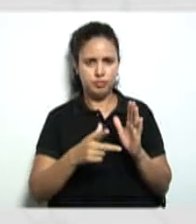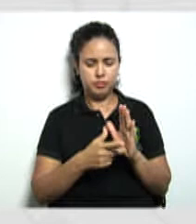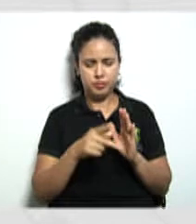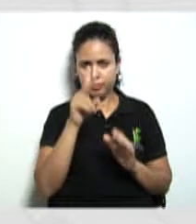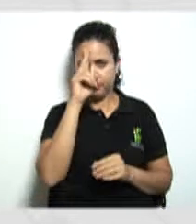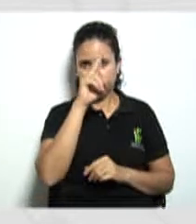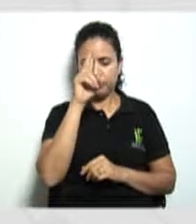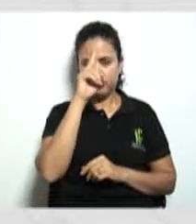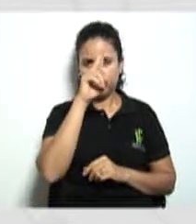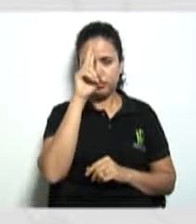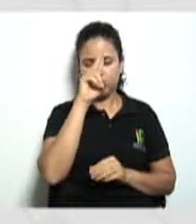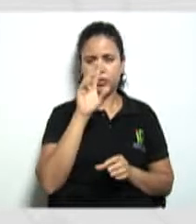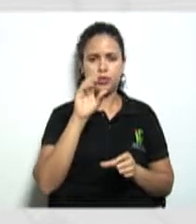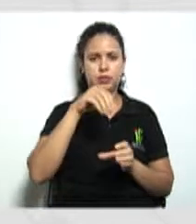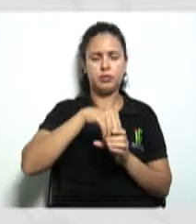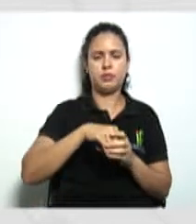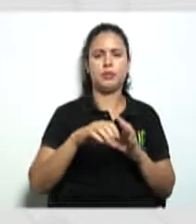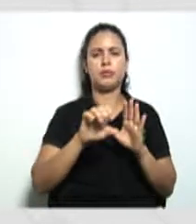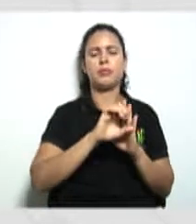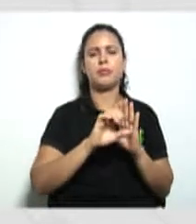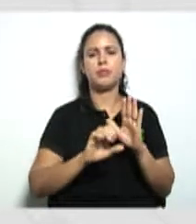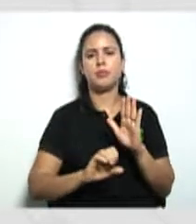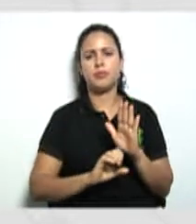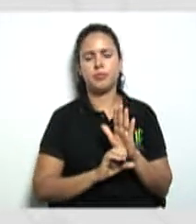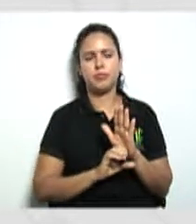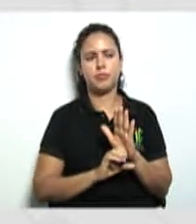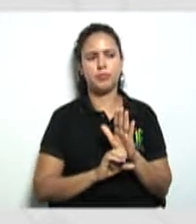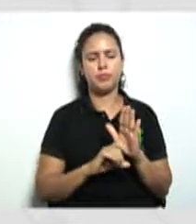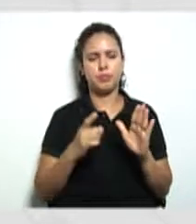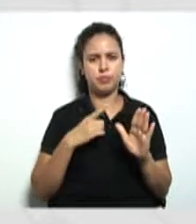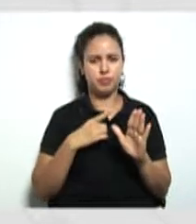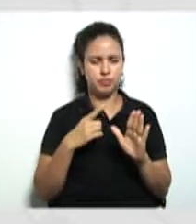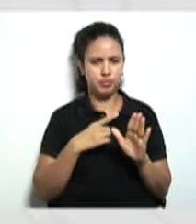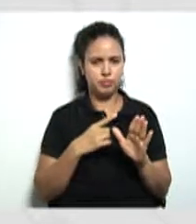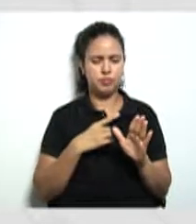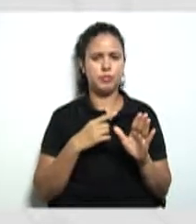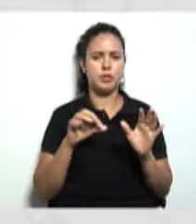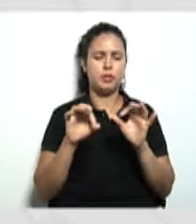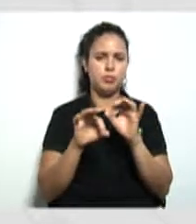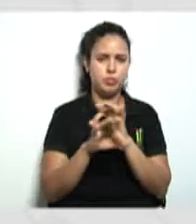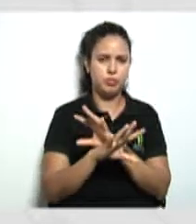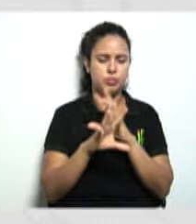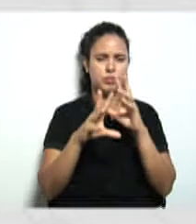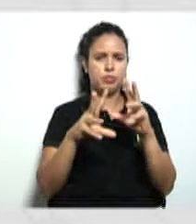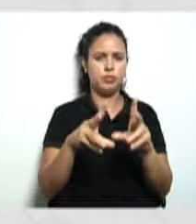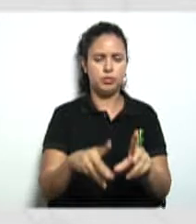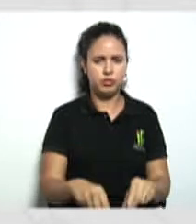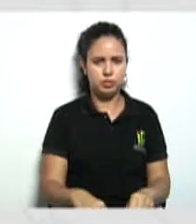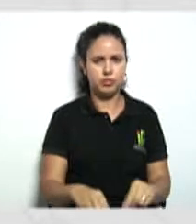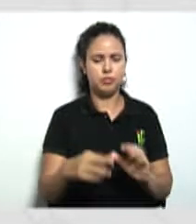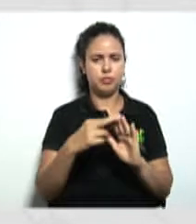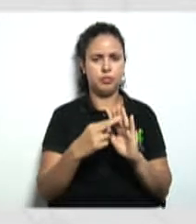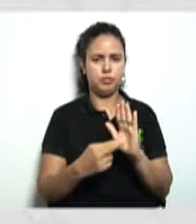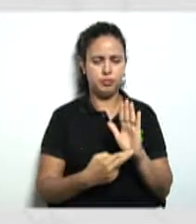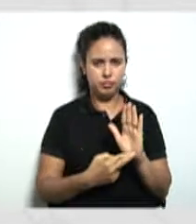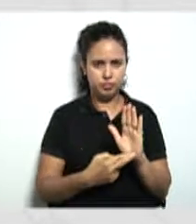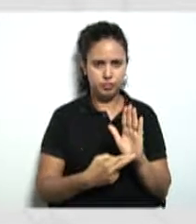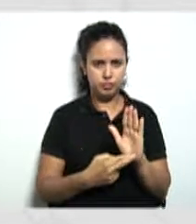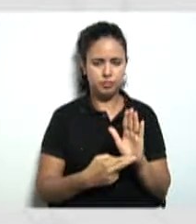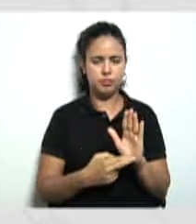que dentro do estatuto está já pré estabelecido todas as regras